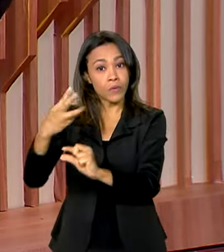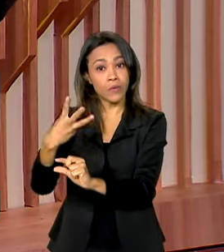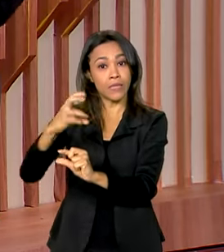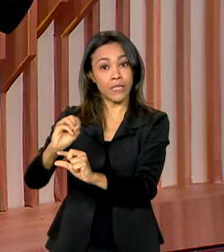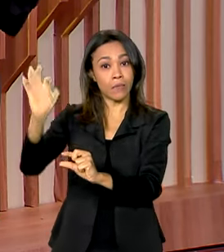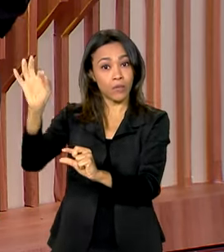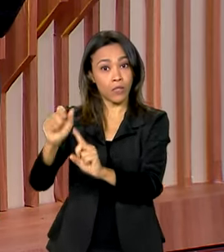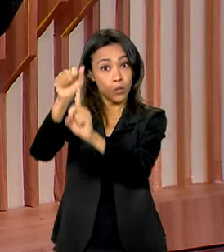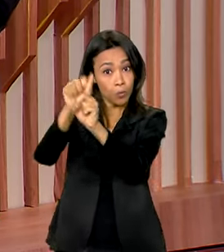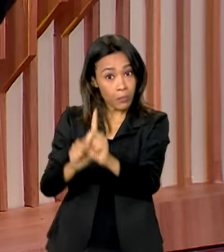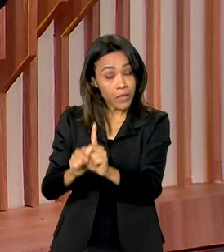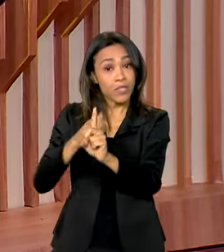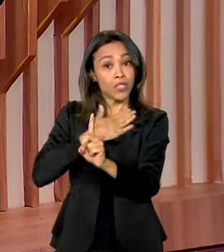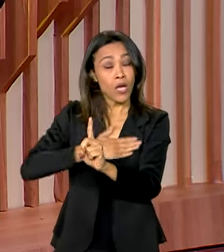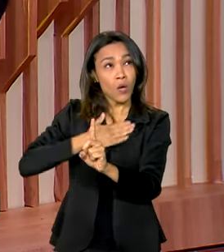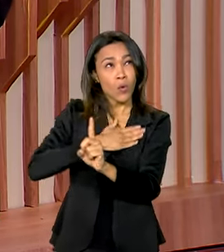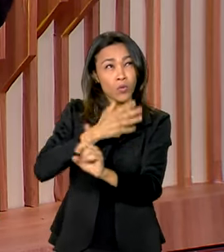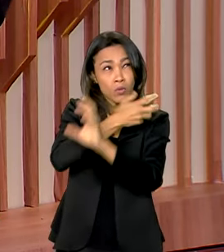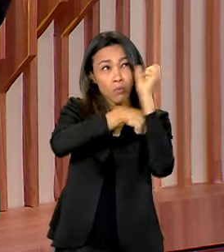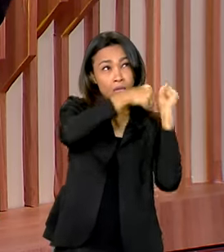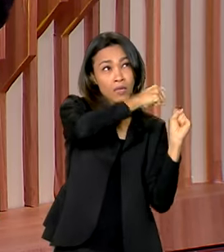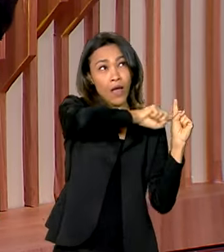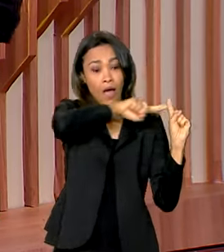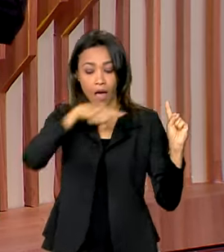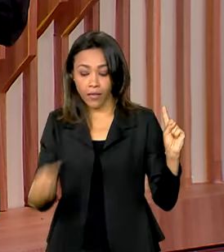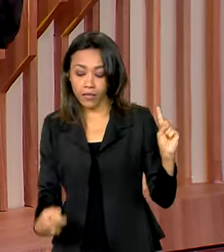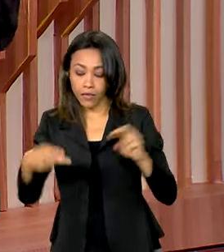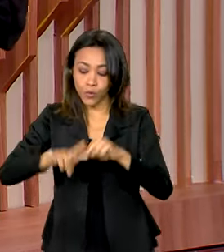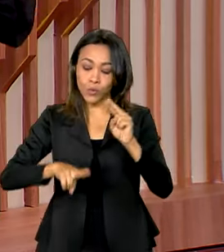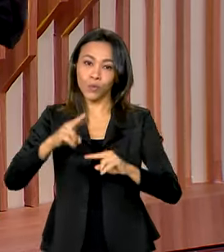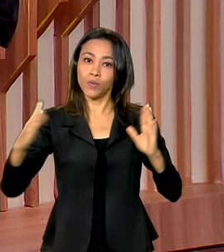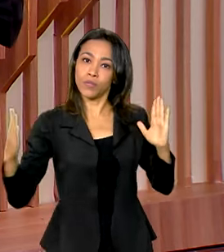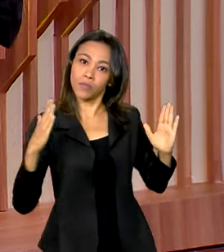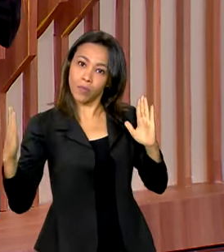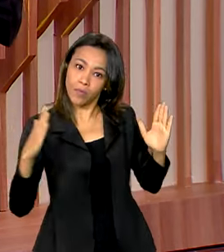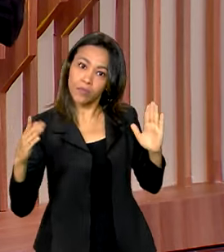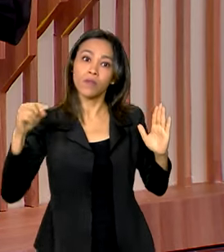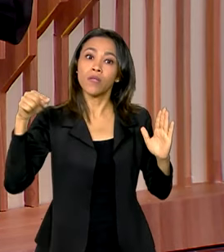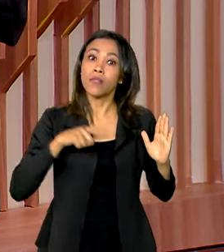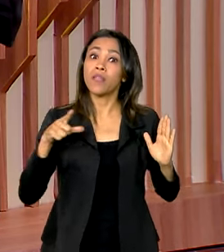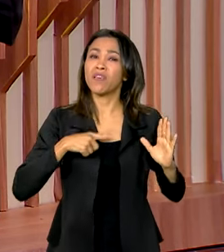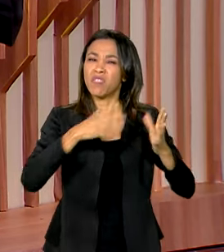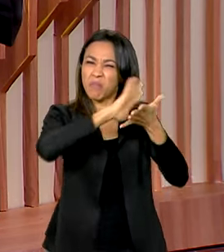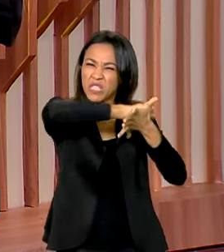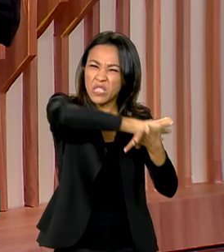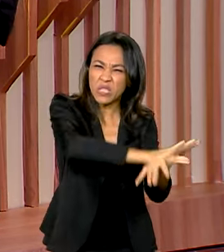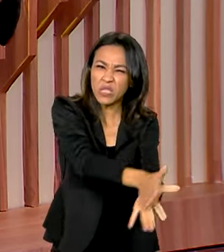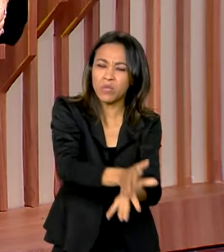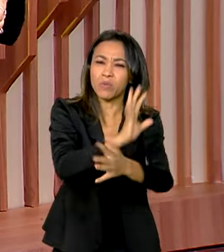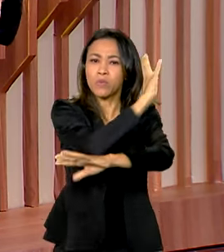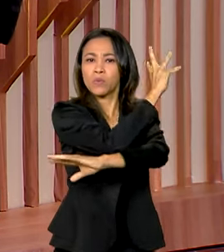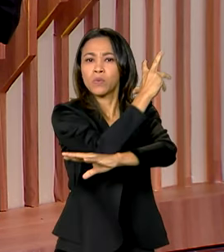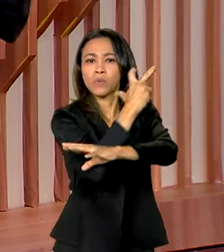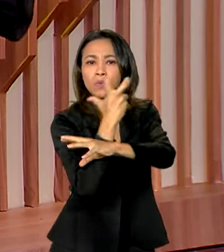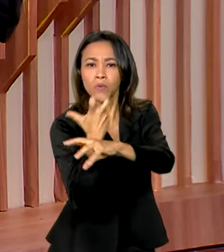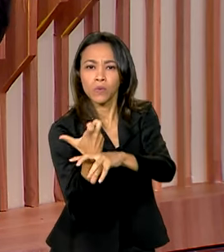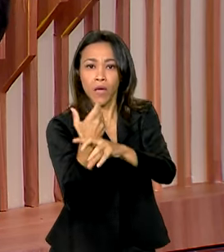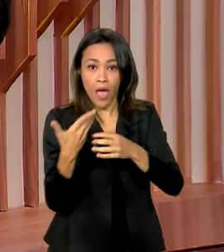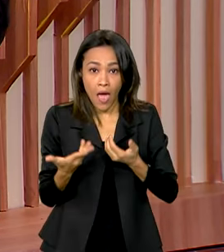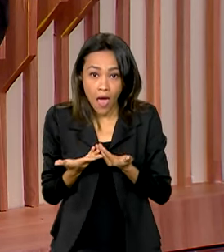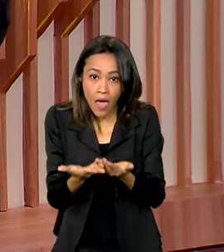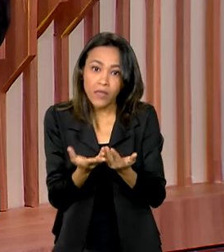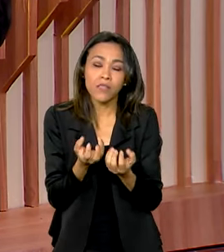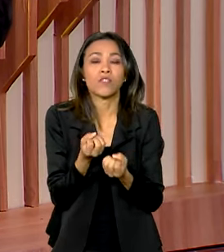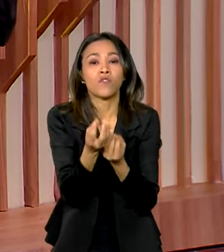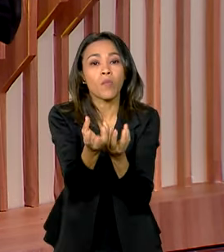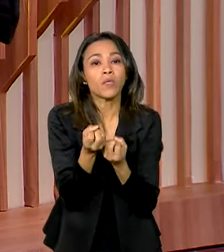de agosto do ano passado a junho deste ano. Houve redução também na destruição ambiental do Cerrado. Os dados são do sistema